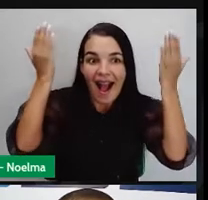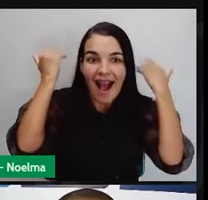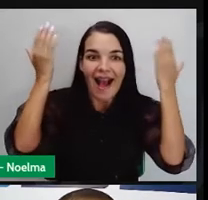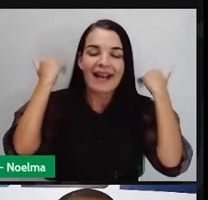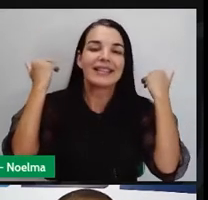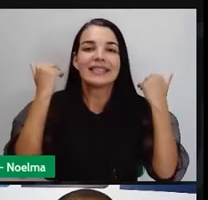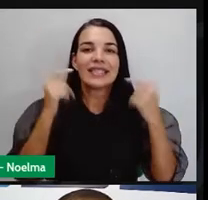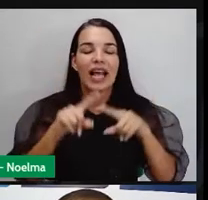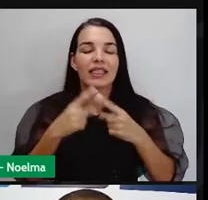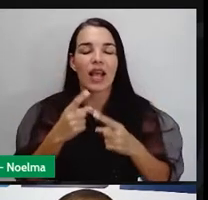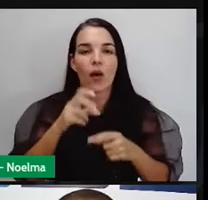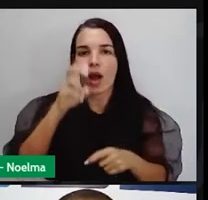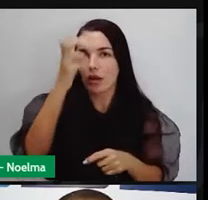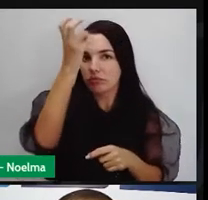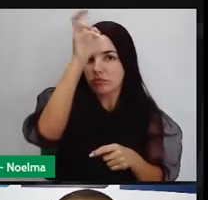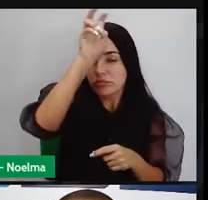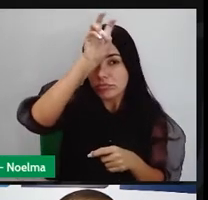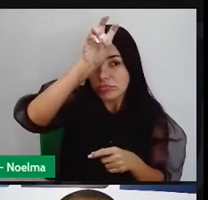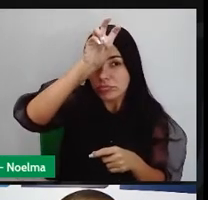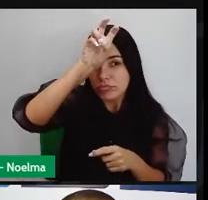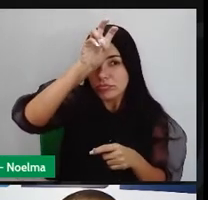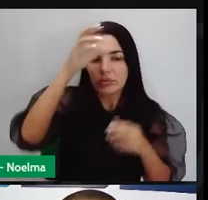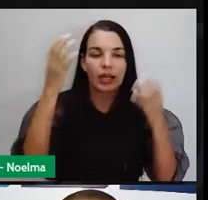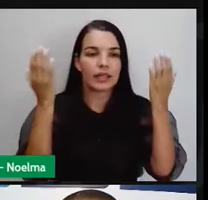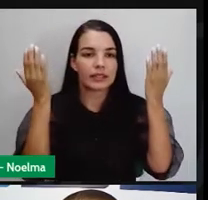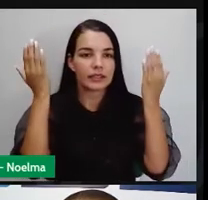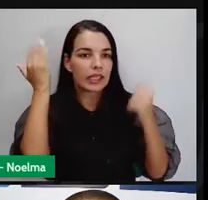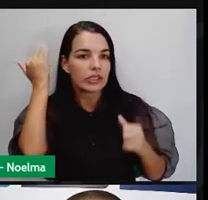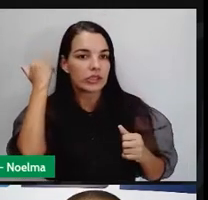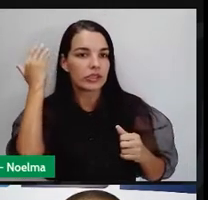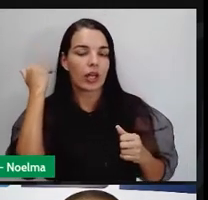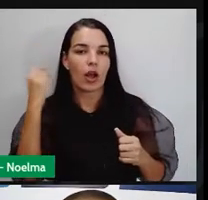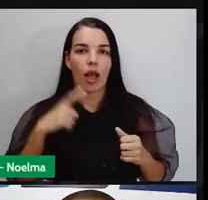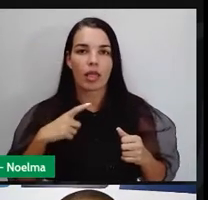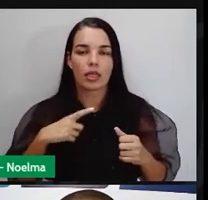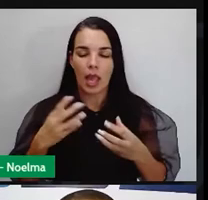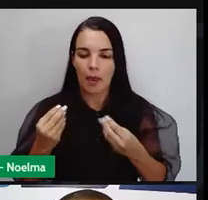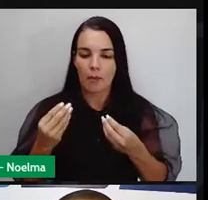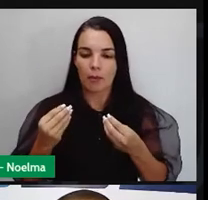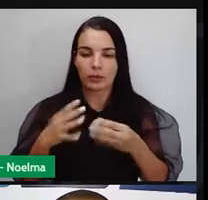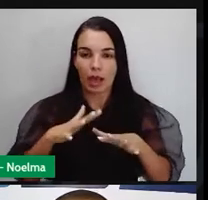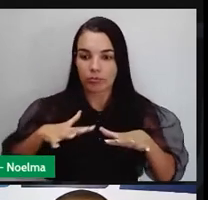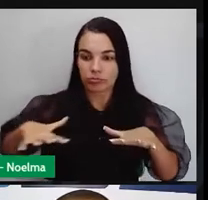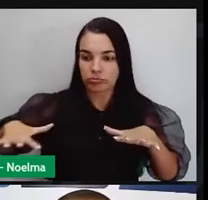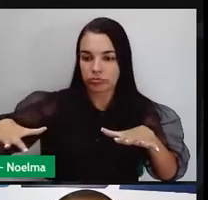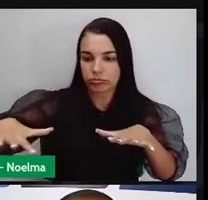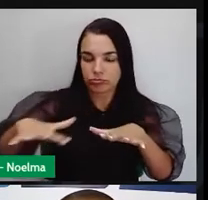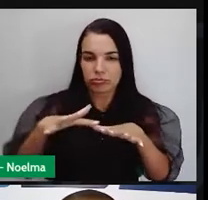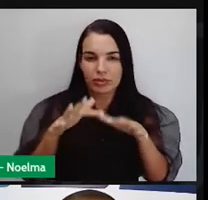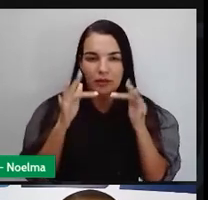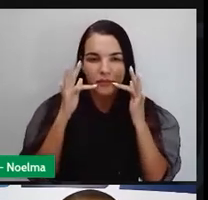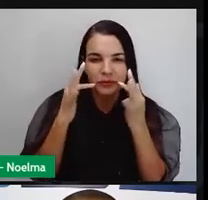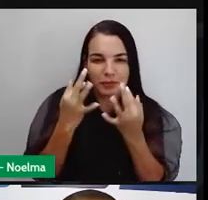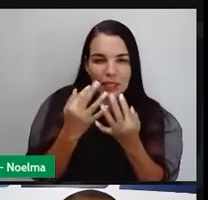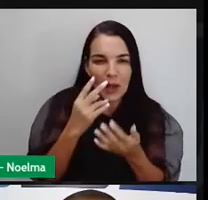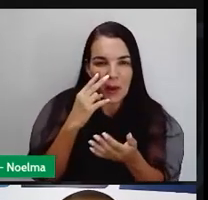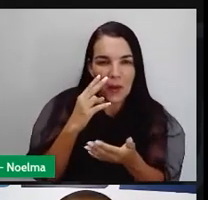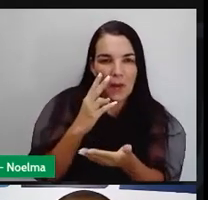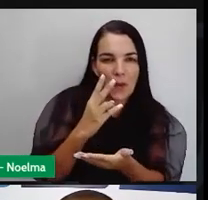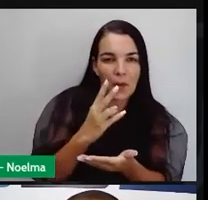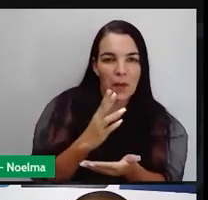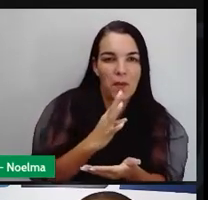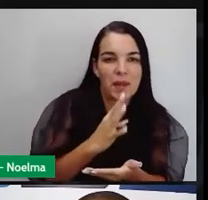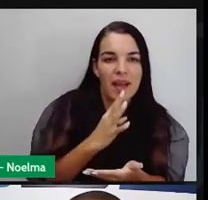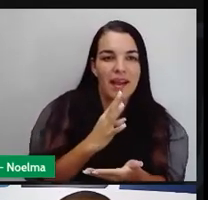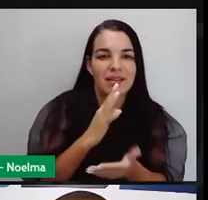é uma região que a gente tem muita familiaridade, todo mundo já assistiu o filme Amor, todo mundo já tem